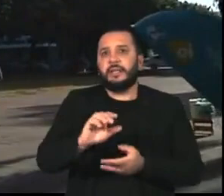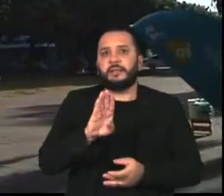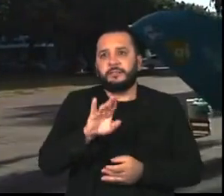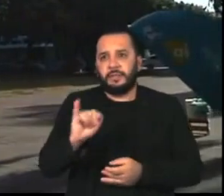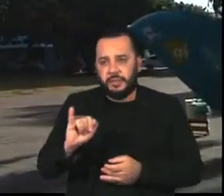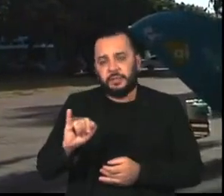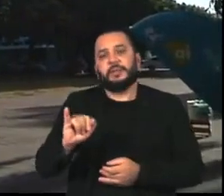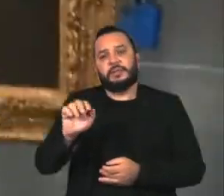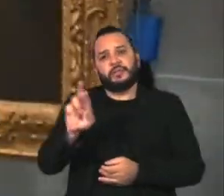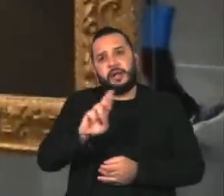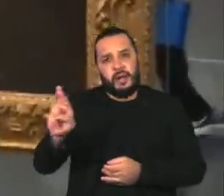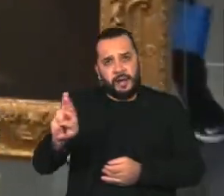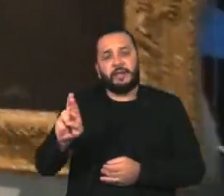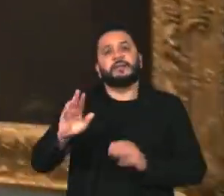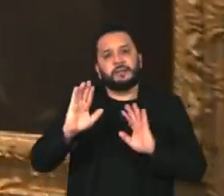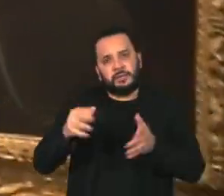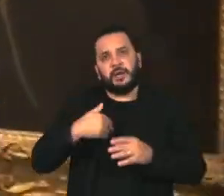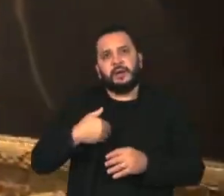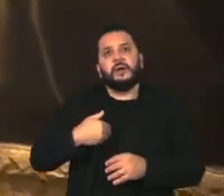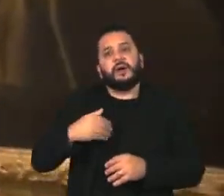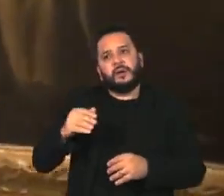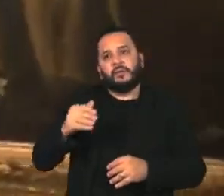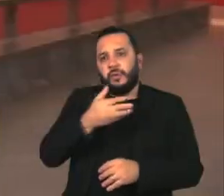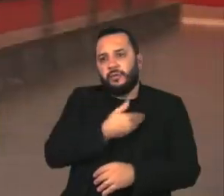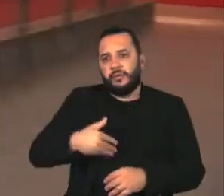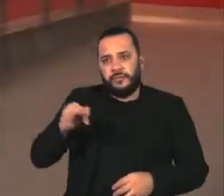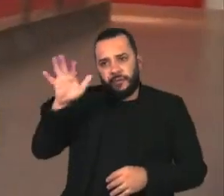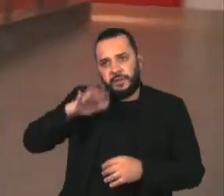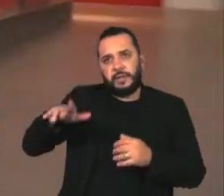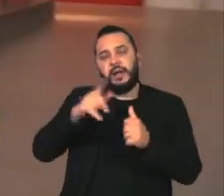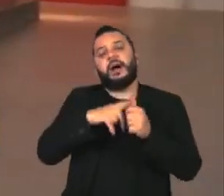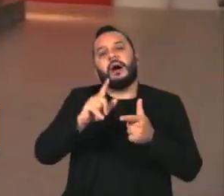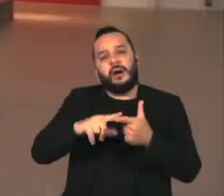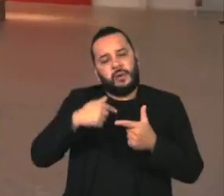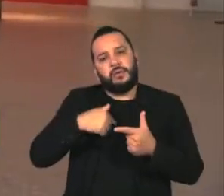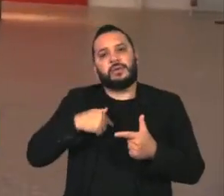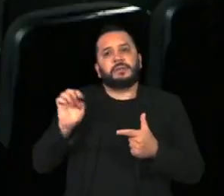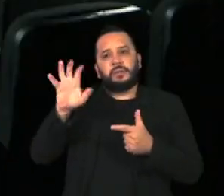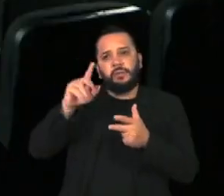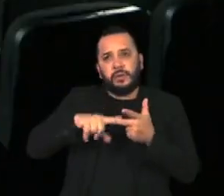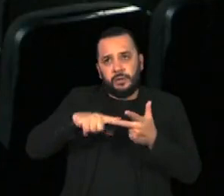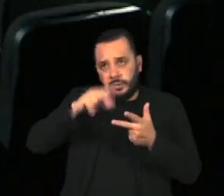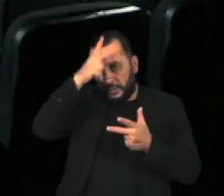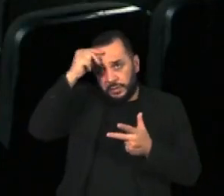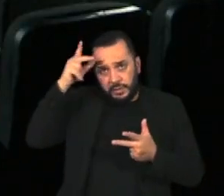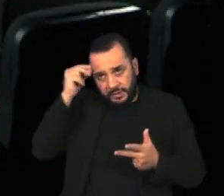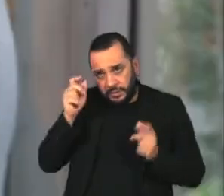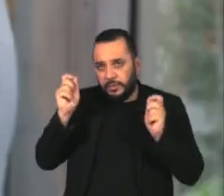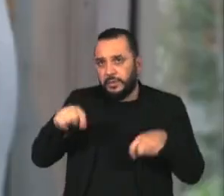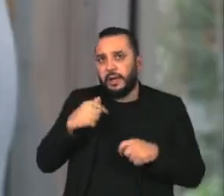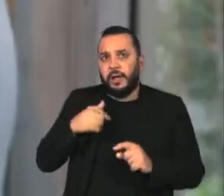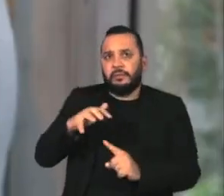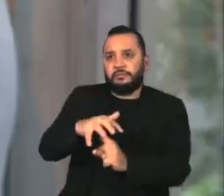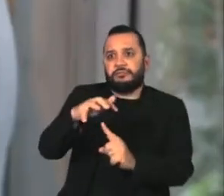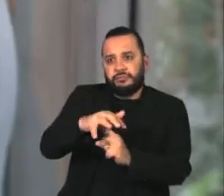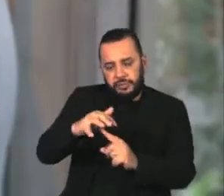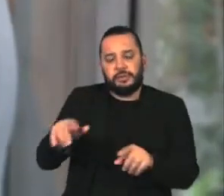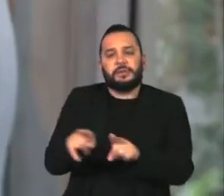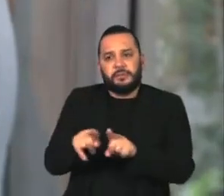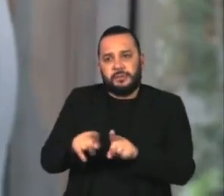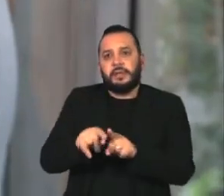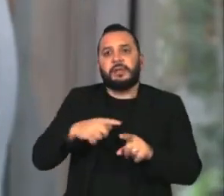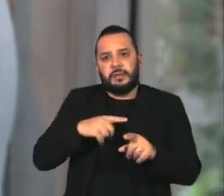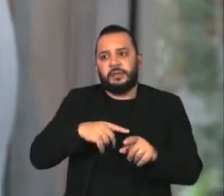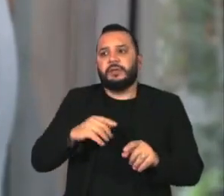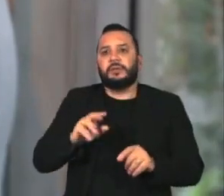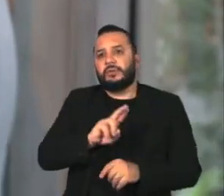municípios durante cinco anos para a realização de eventos como feiras, exposições e espetáculos. O outro projeto, batizado com o